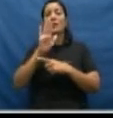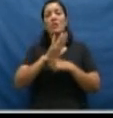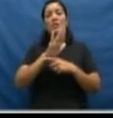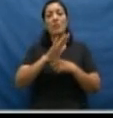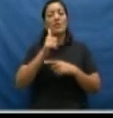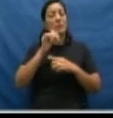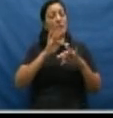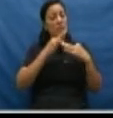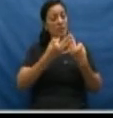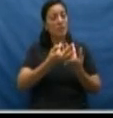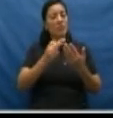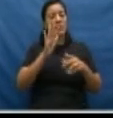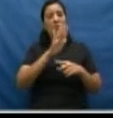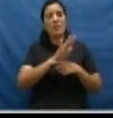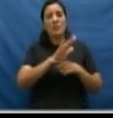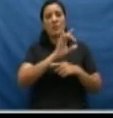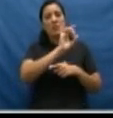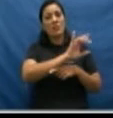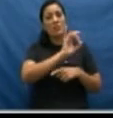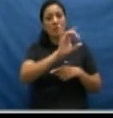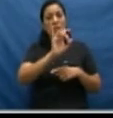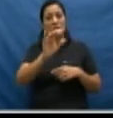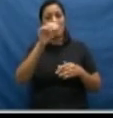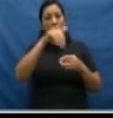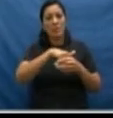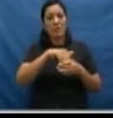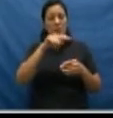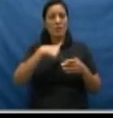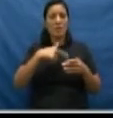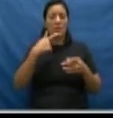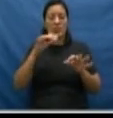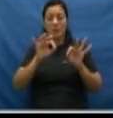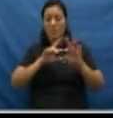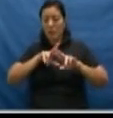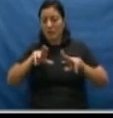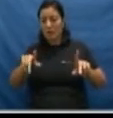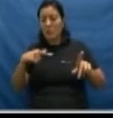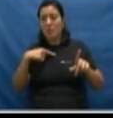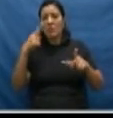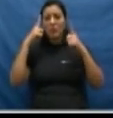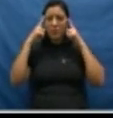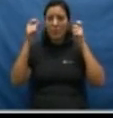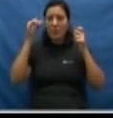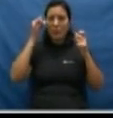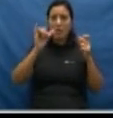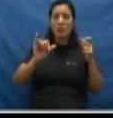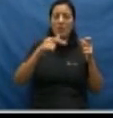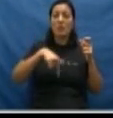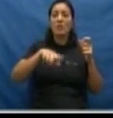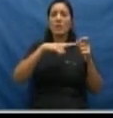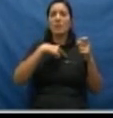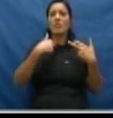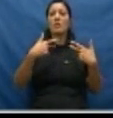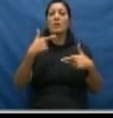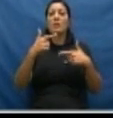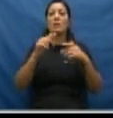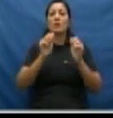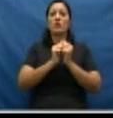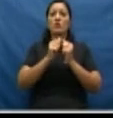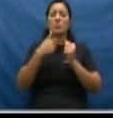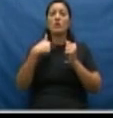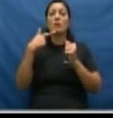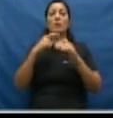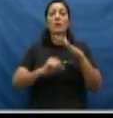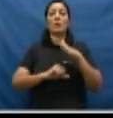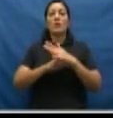assistência à família da pessoa de cada um dos que a integram, criando mecanismos para coibir a violência no âmbito das suas relações. Foi